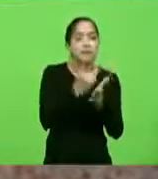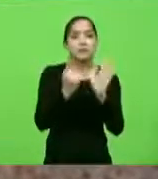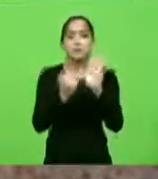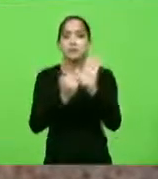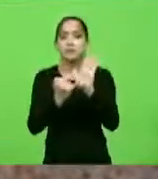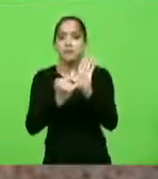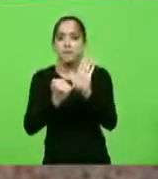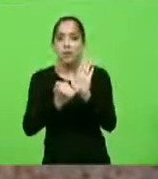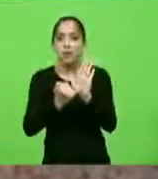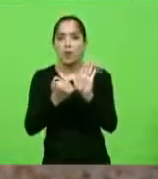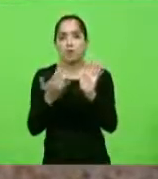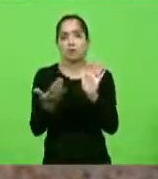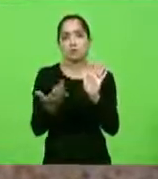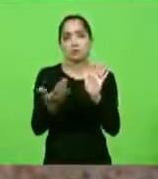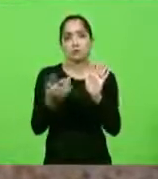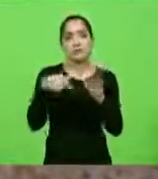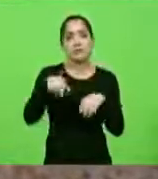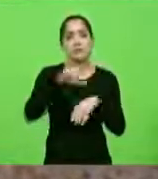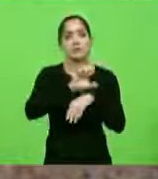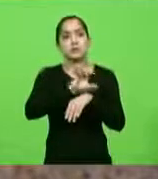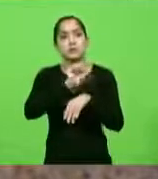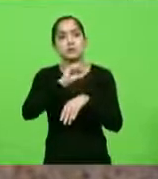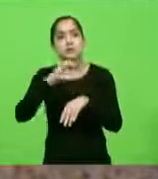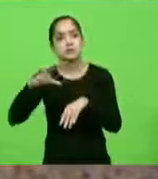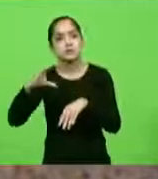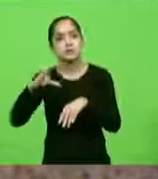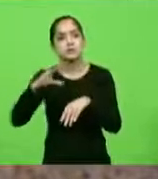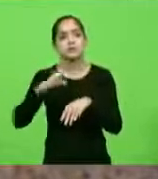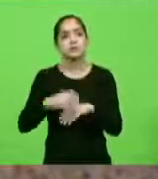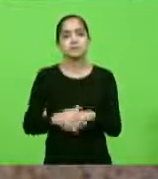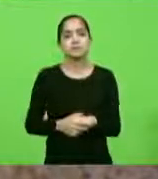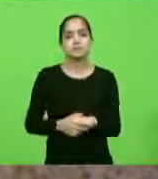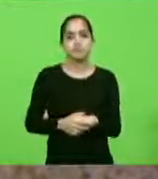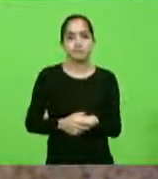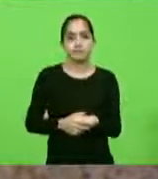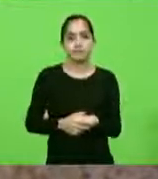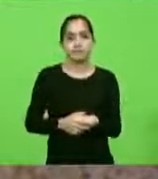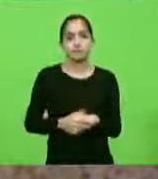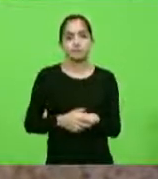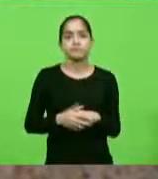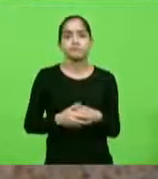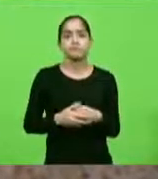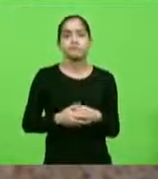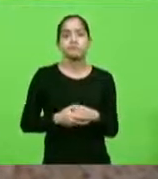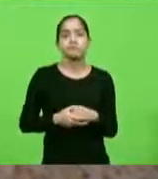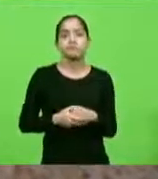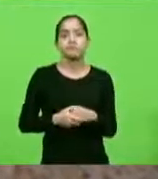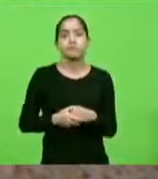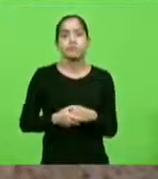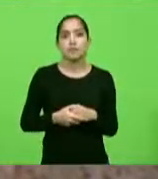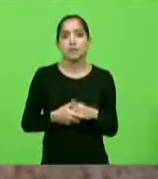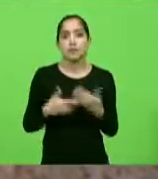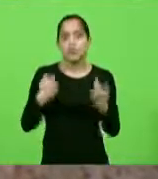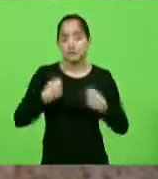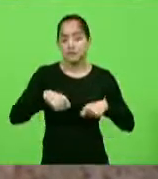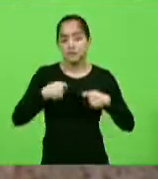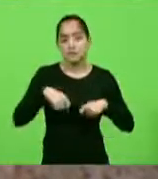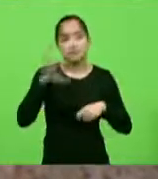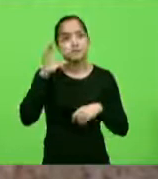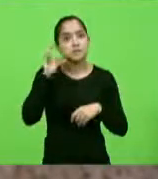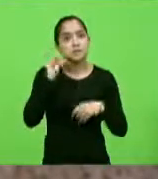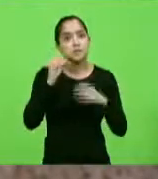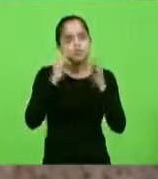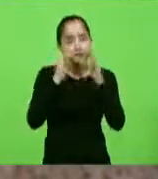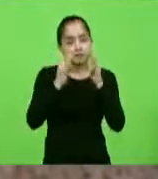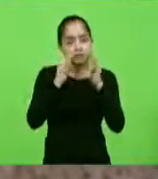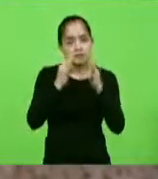tudo, quem banca esse Estado que já passou em muito do tamanho que deveria ter, enfim, precisam ouvir esse